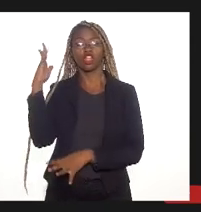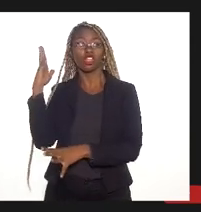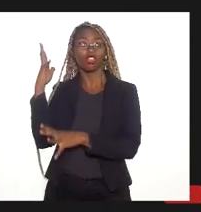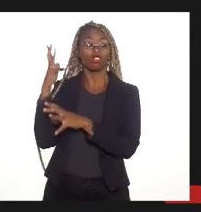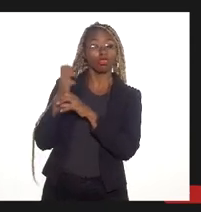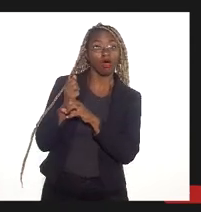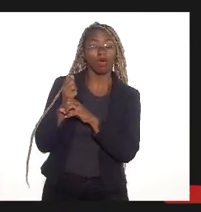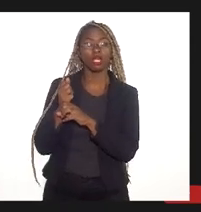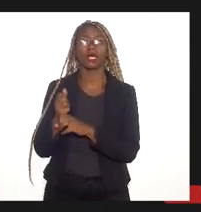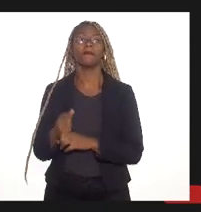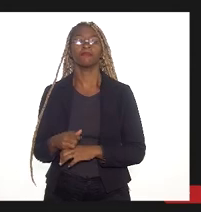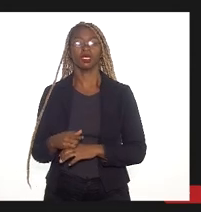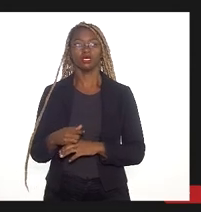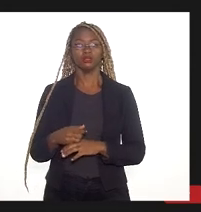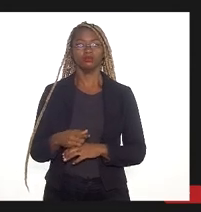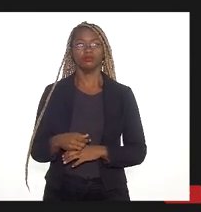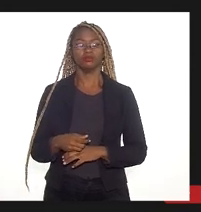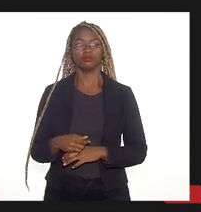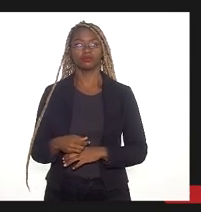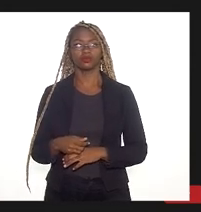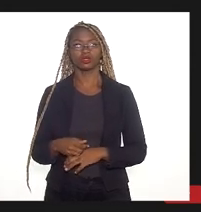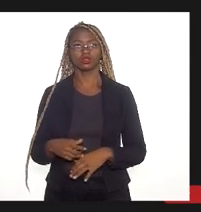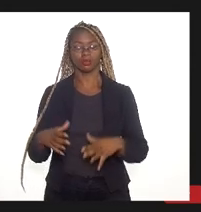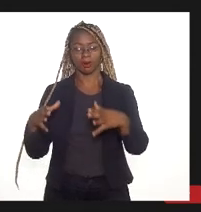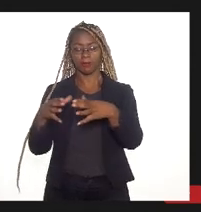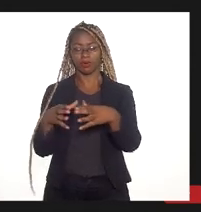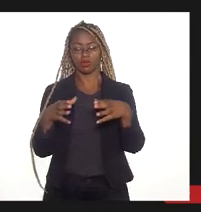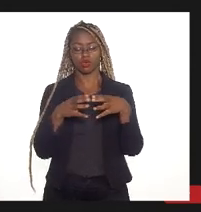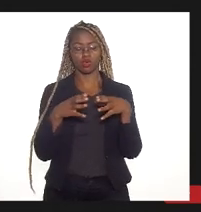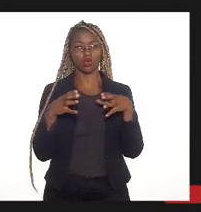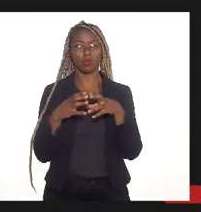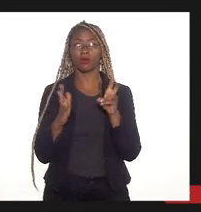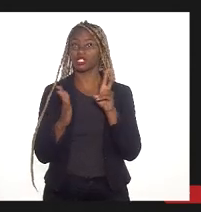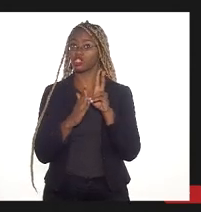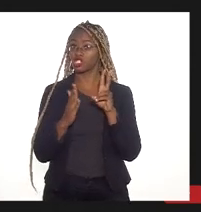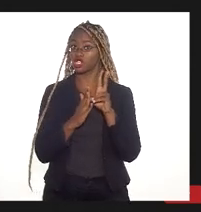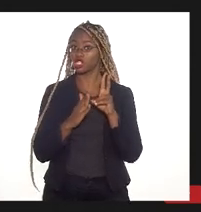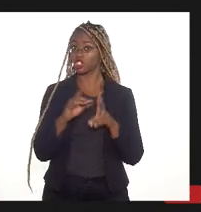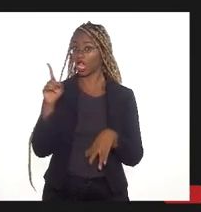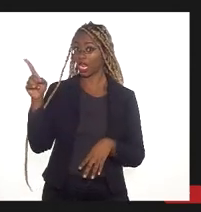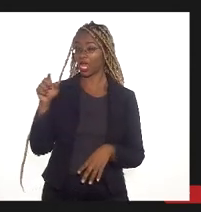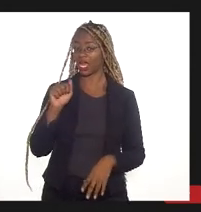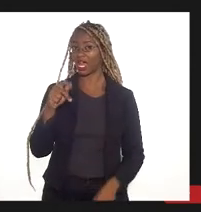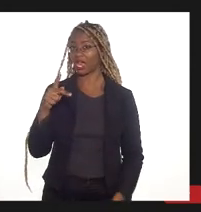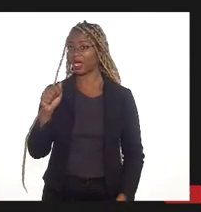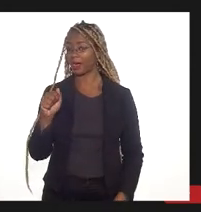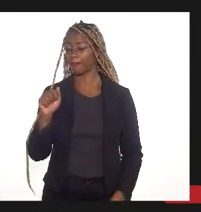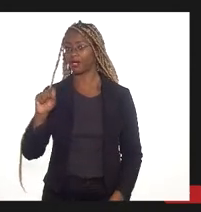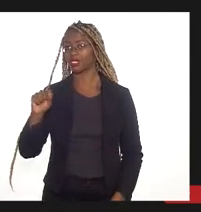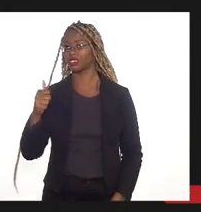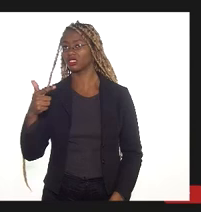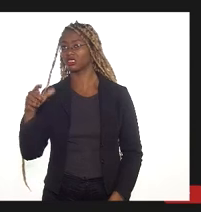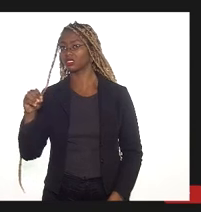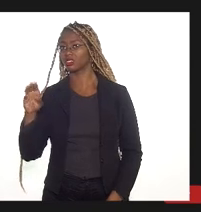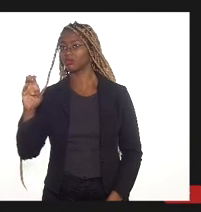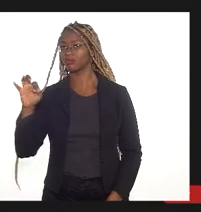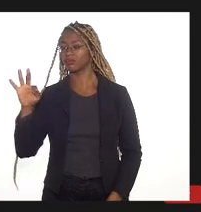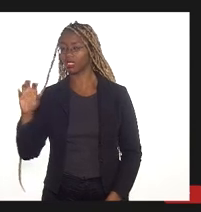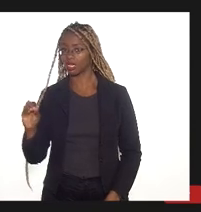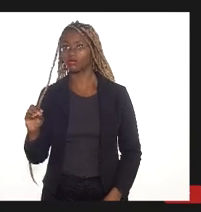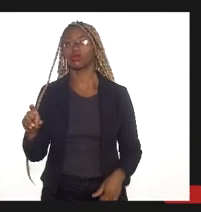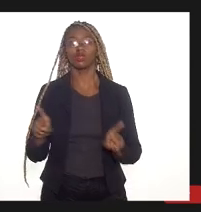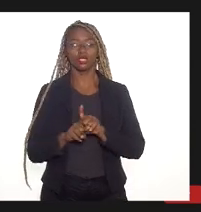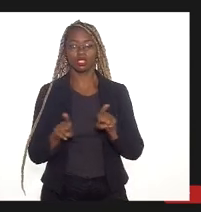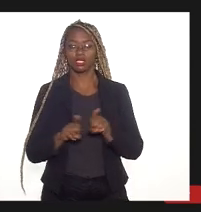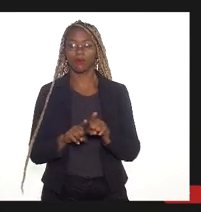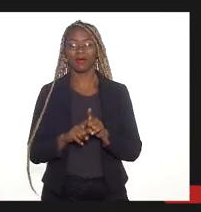histórico, aldeamentos indígenas, dois aldeamentos indígenas na APA do São Bento, encontramos um sambaqui, dois